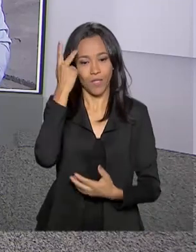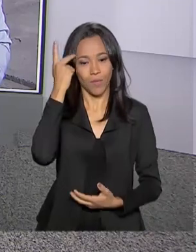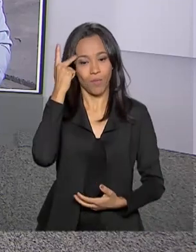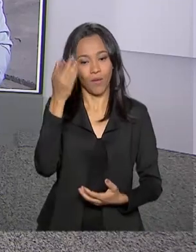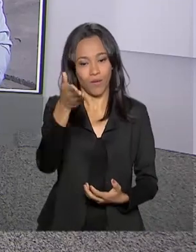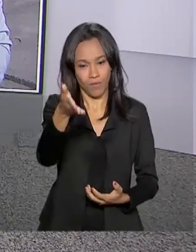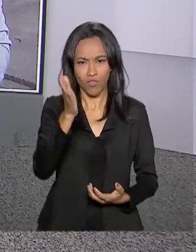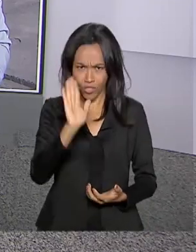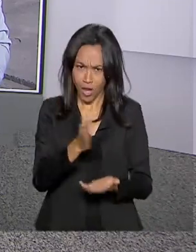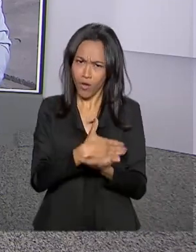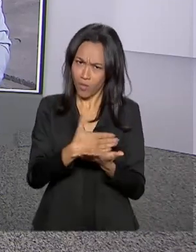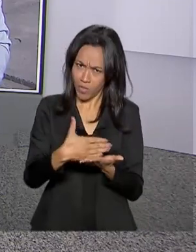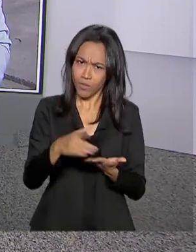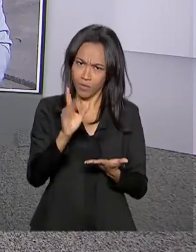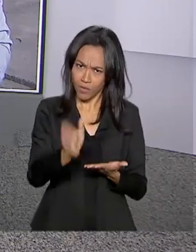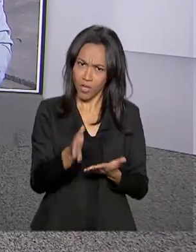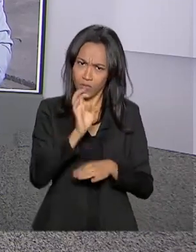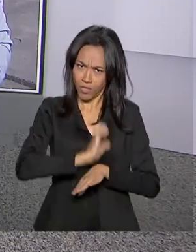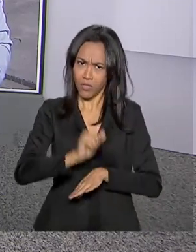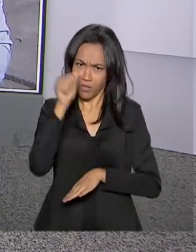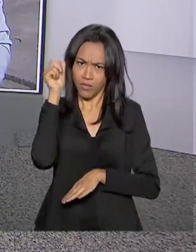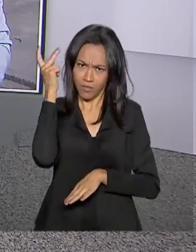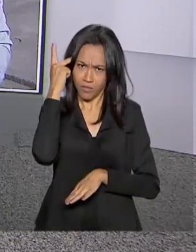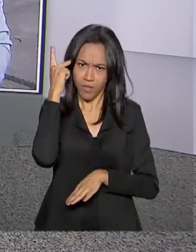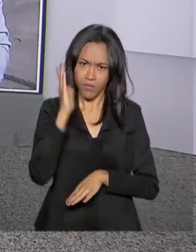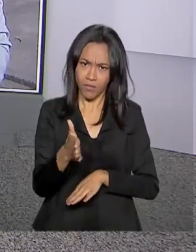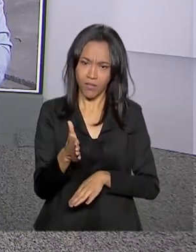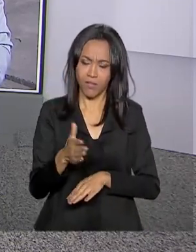tecnologia já começou a ser usada por aí no estado de São Paulo?